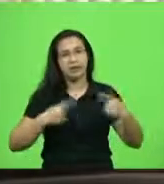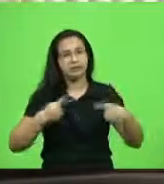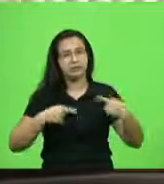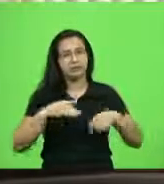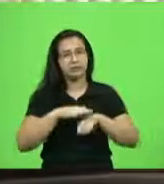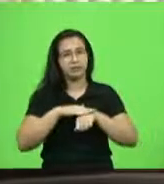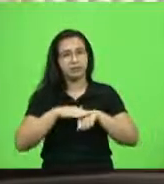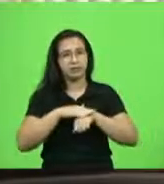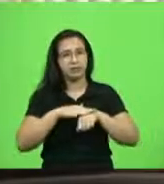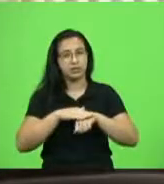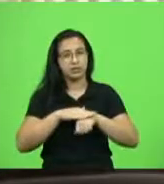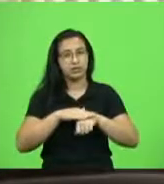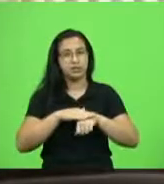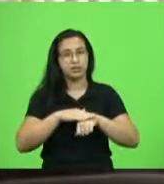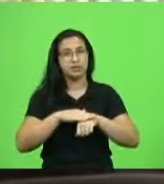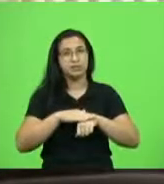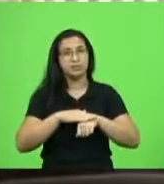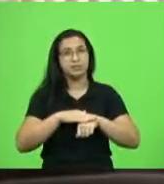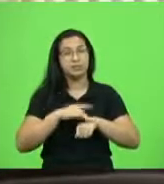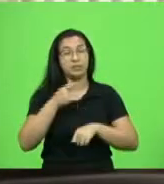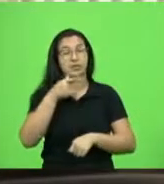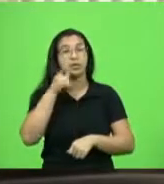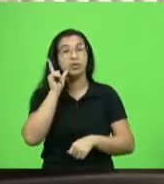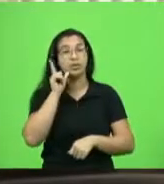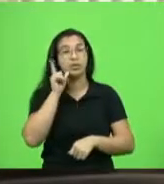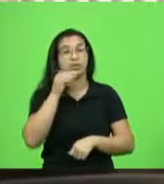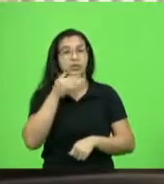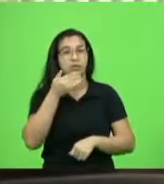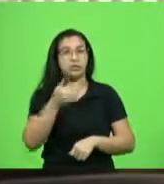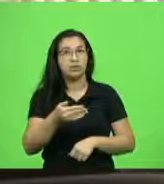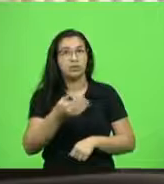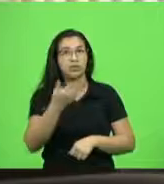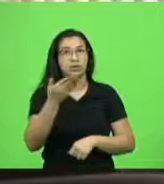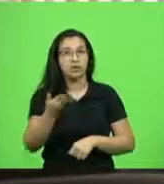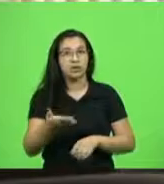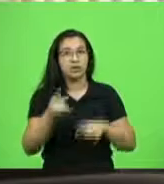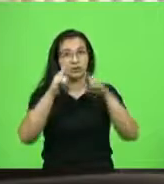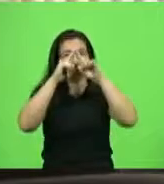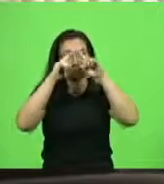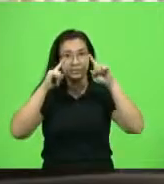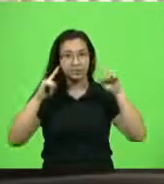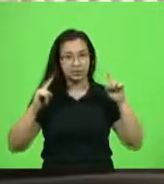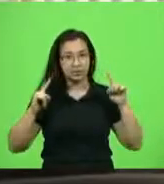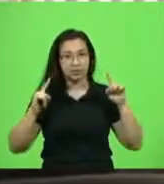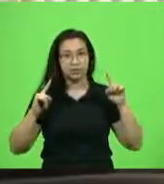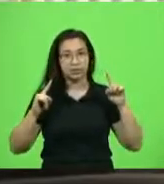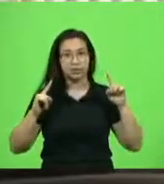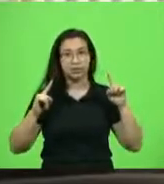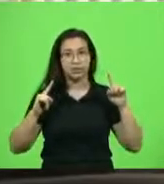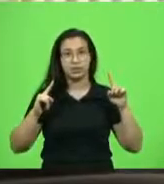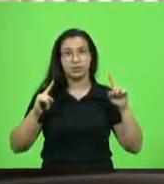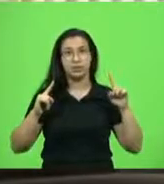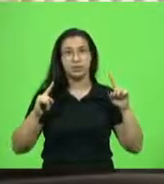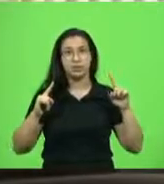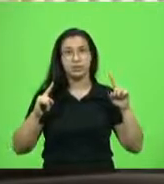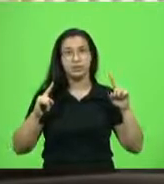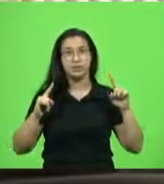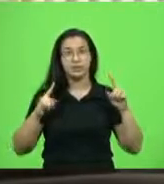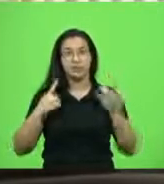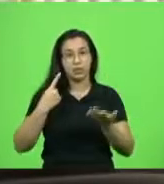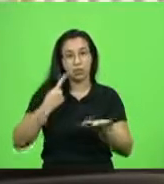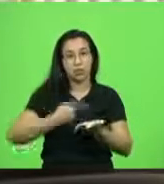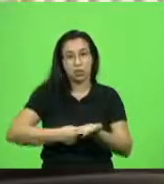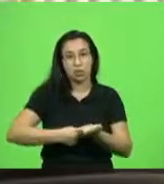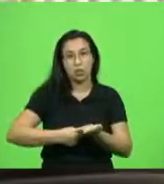E eu, ontem, queria aqui pedir ao deputado Neudir Sareta que, pelo acordo,